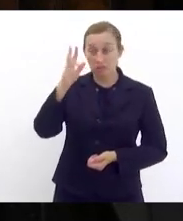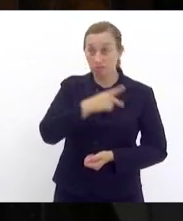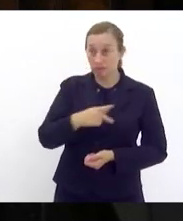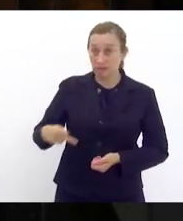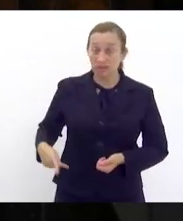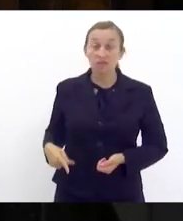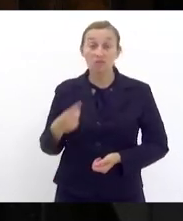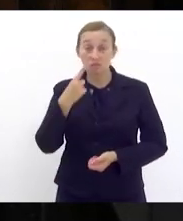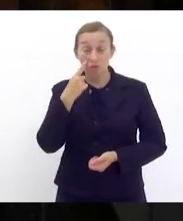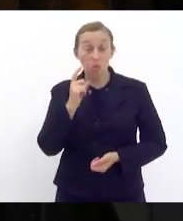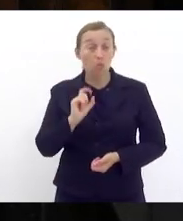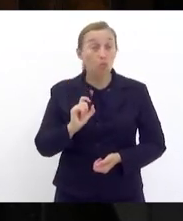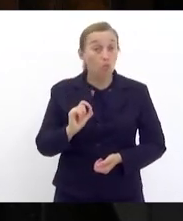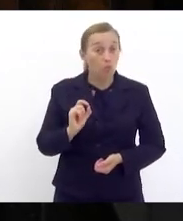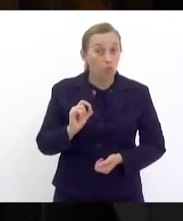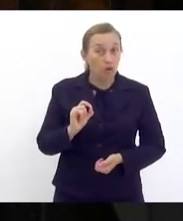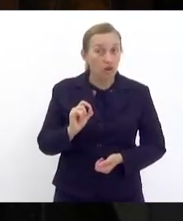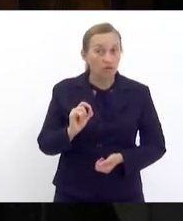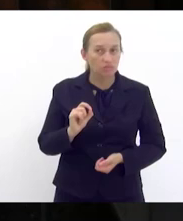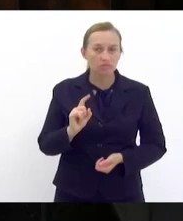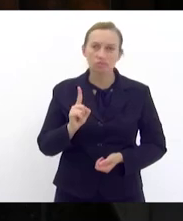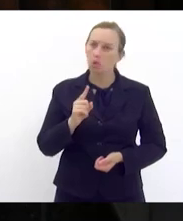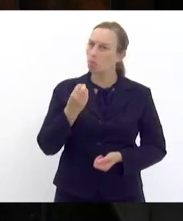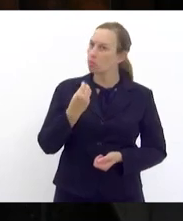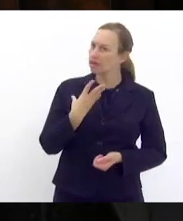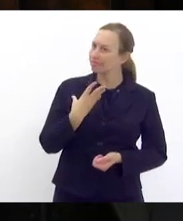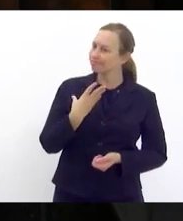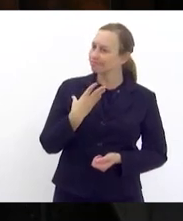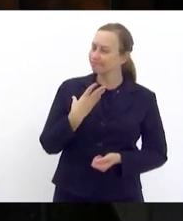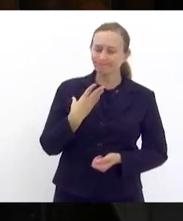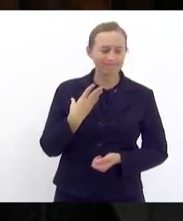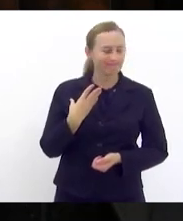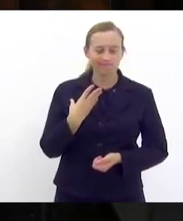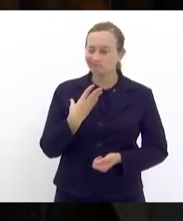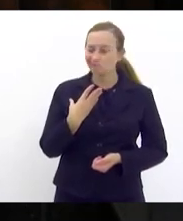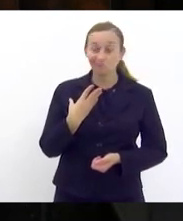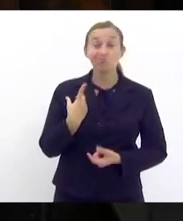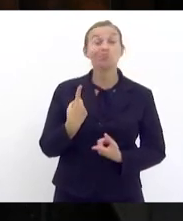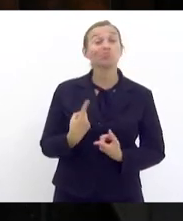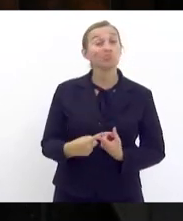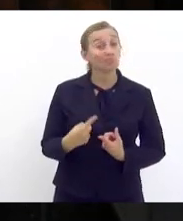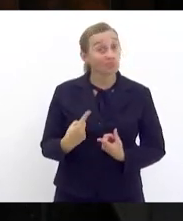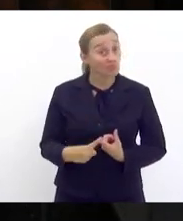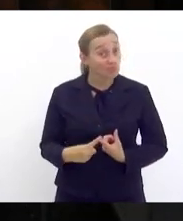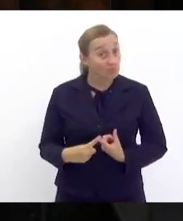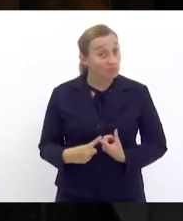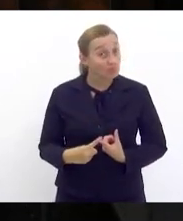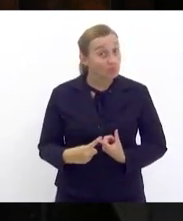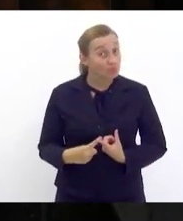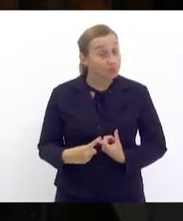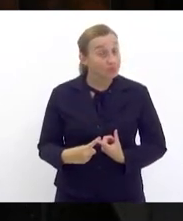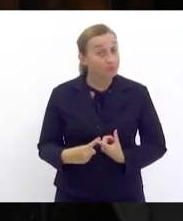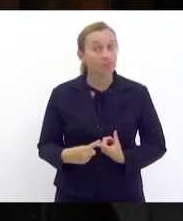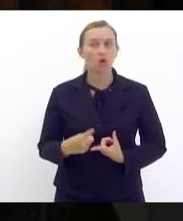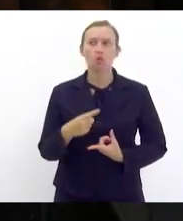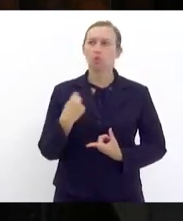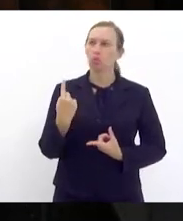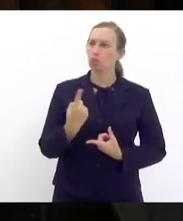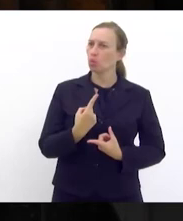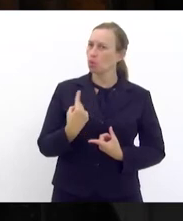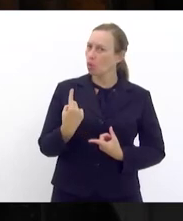-se que elas não vão bem. E por quê? Porque nós fomos